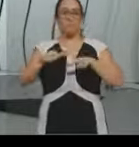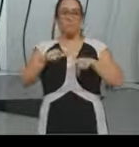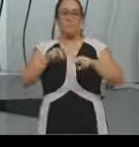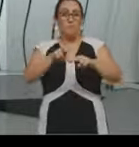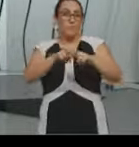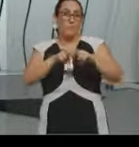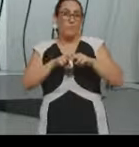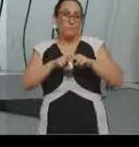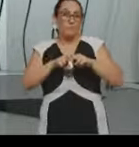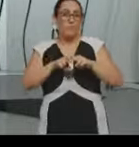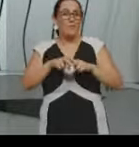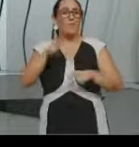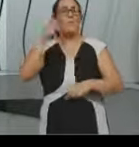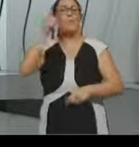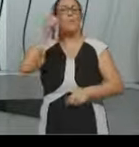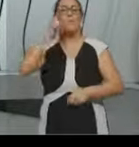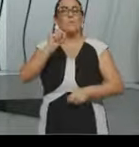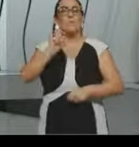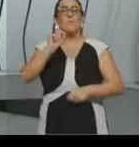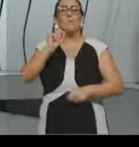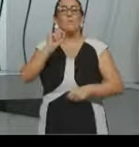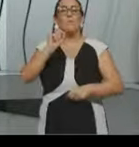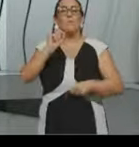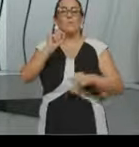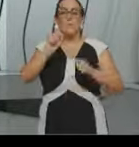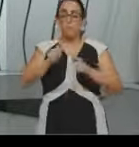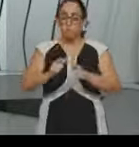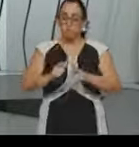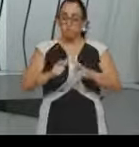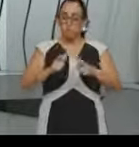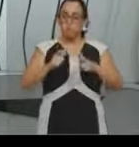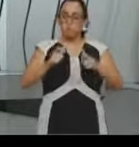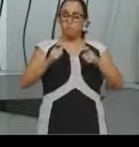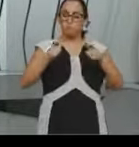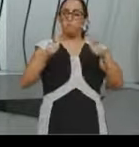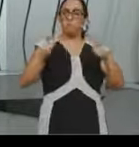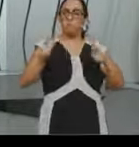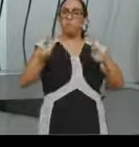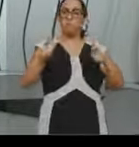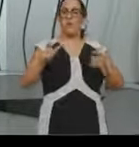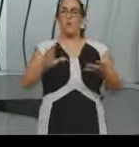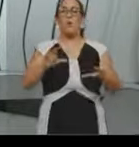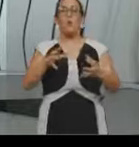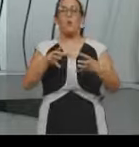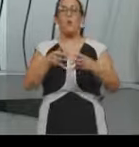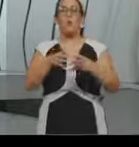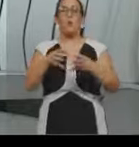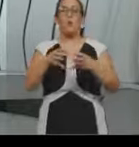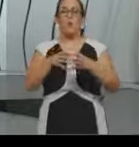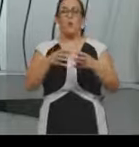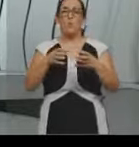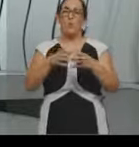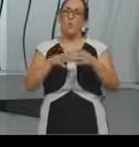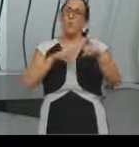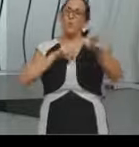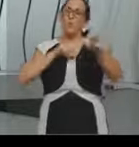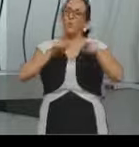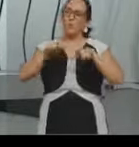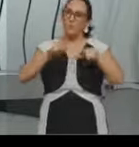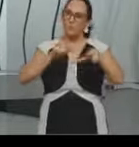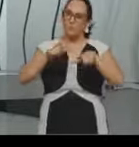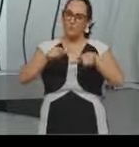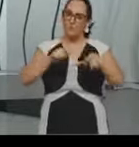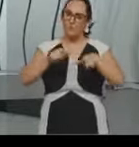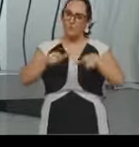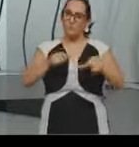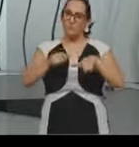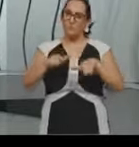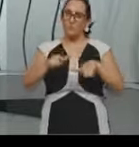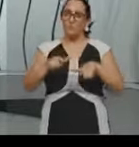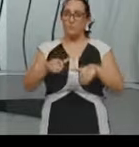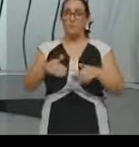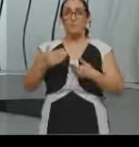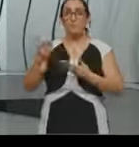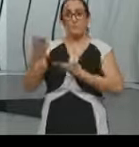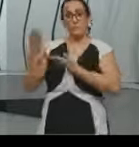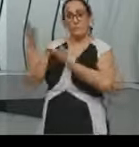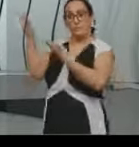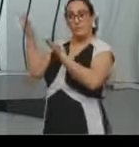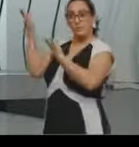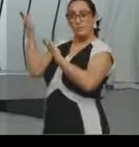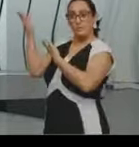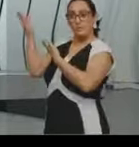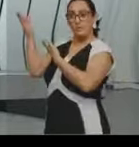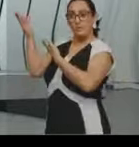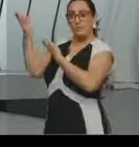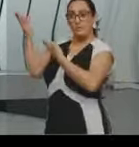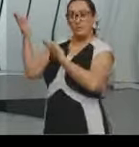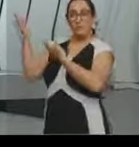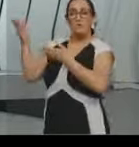amadurecimento desse grupo, né, do grupo dos proletários aí, dos operários. Aqui a gente até traz uma imagem